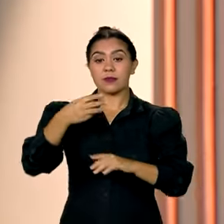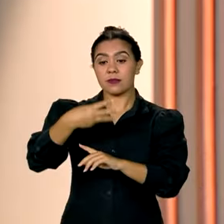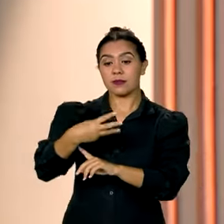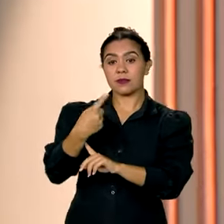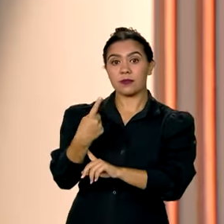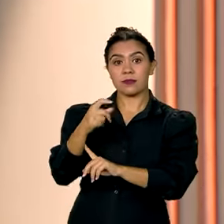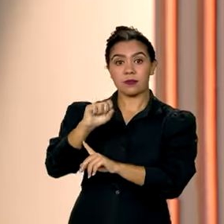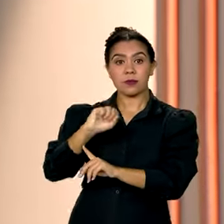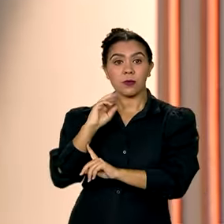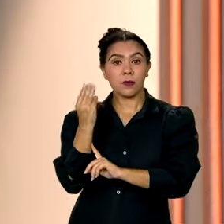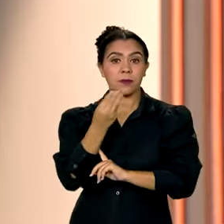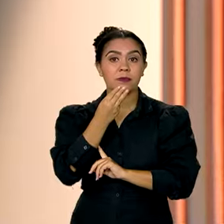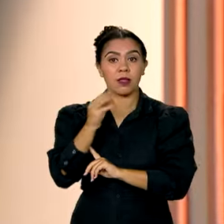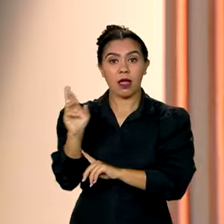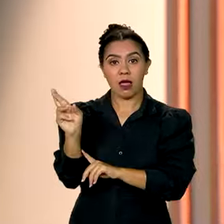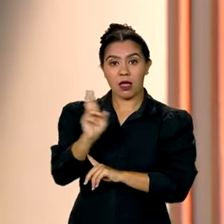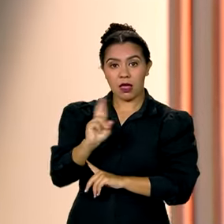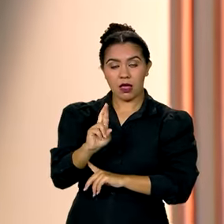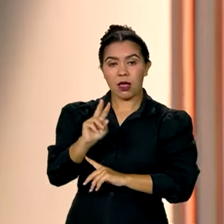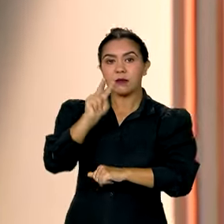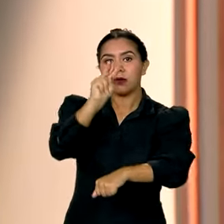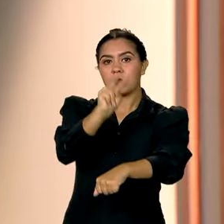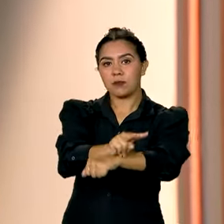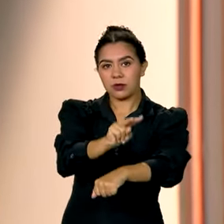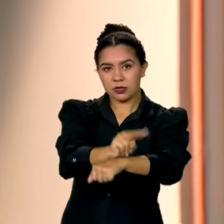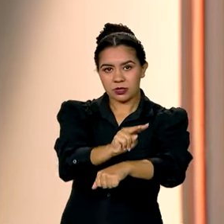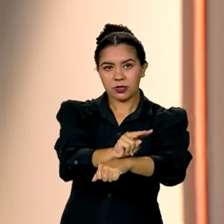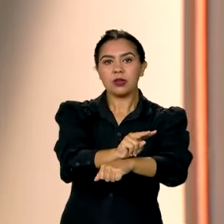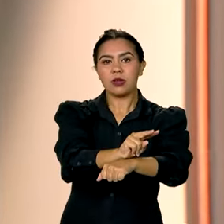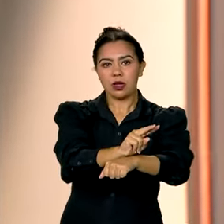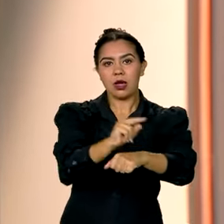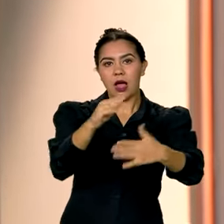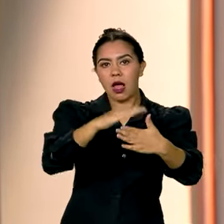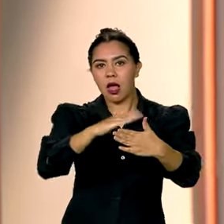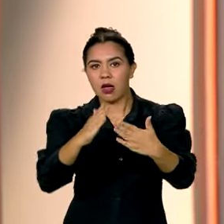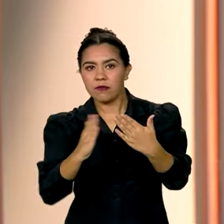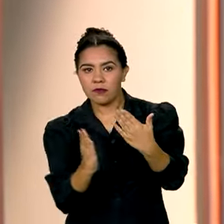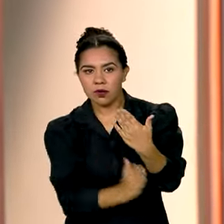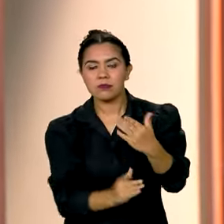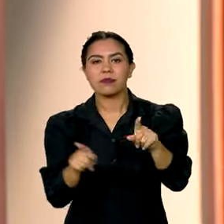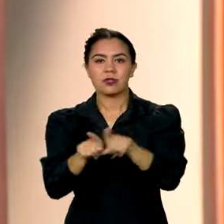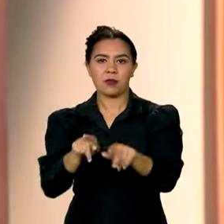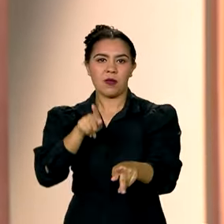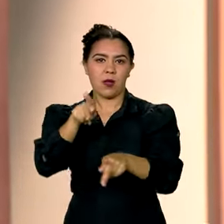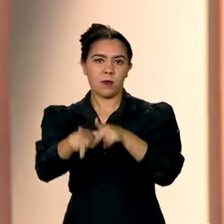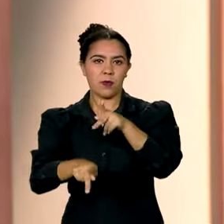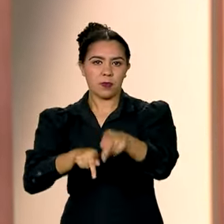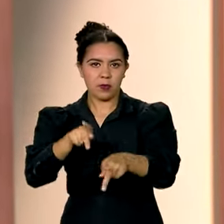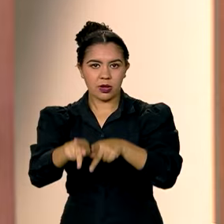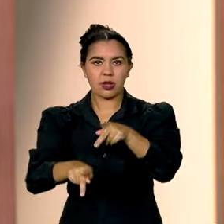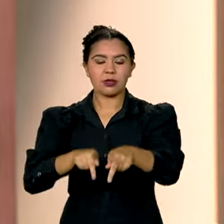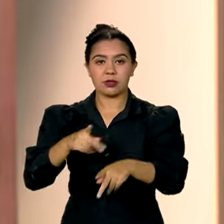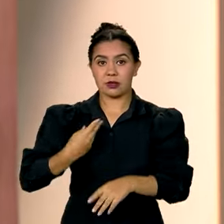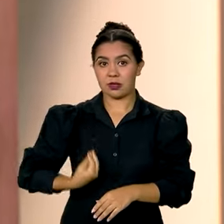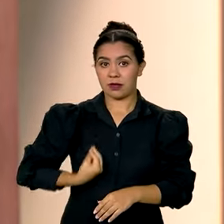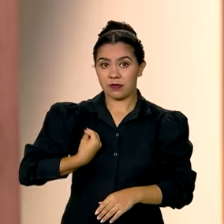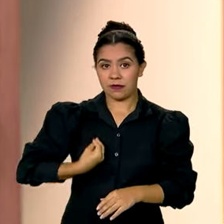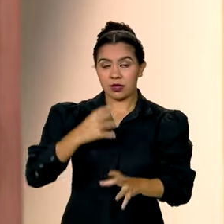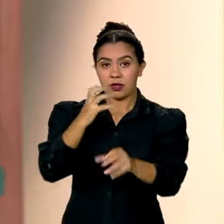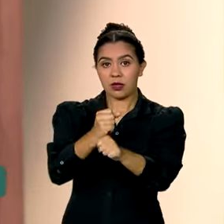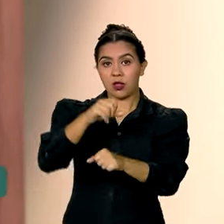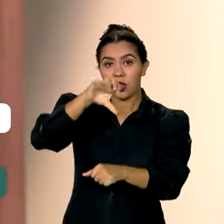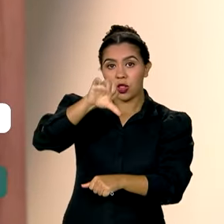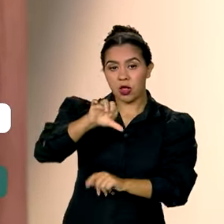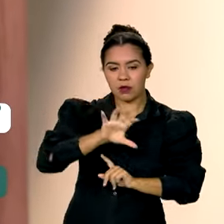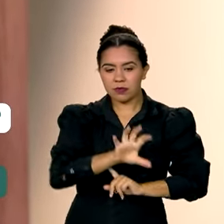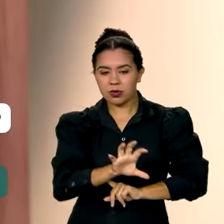318 milhões de reais para proteger tanto a floresta amazônica quanto a população que vive nos nove estados que compõem